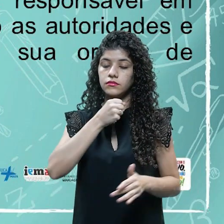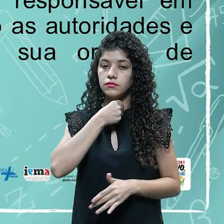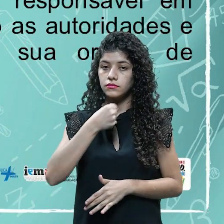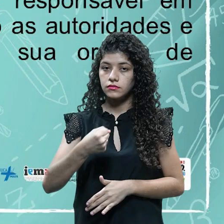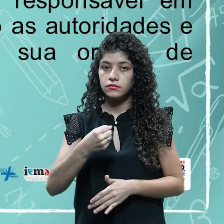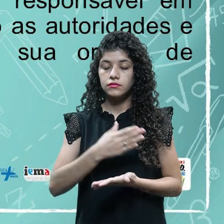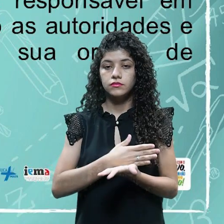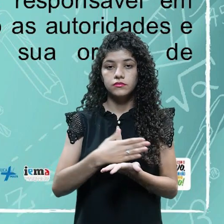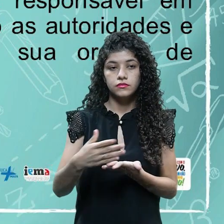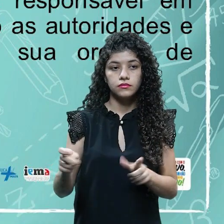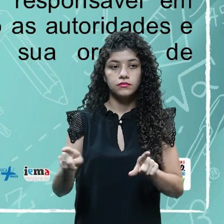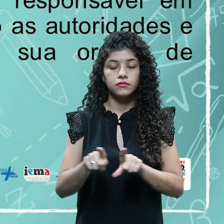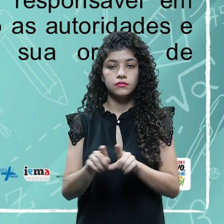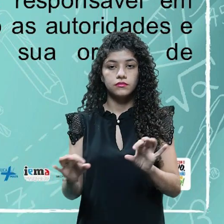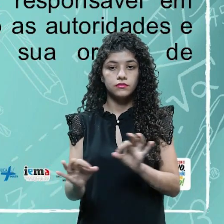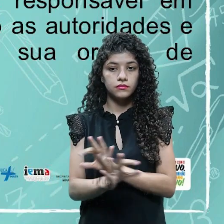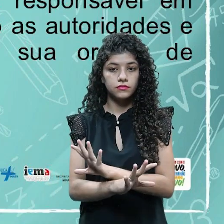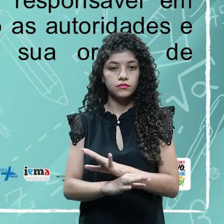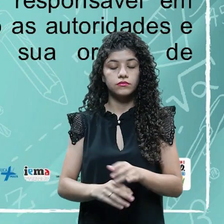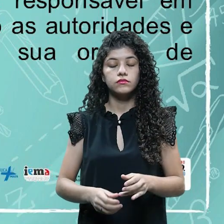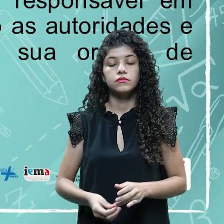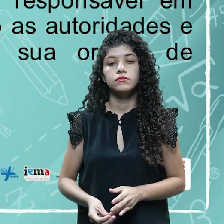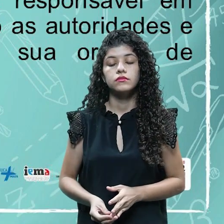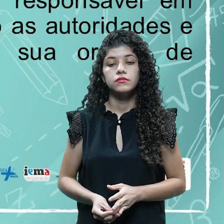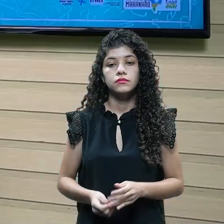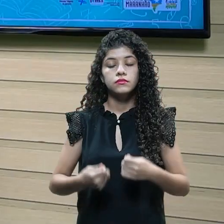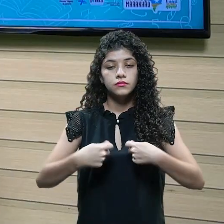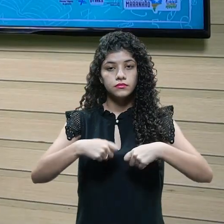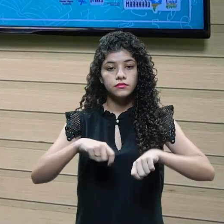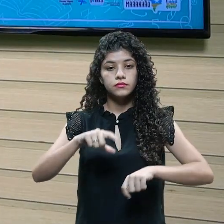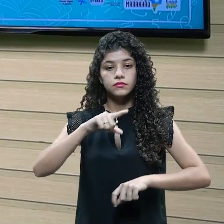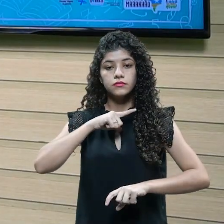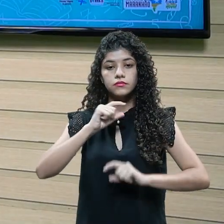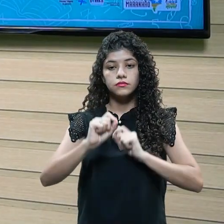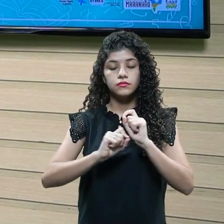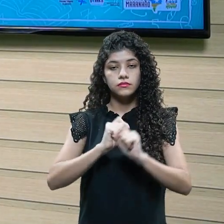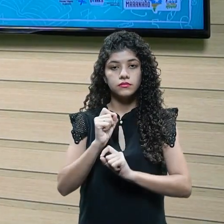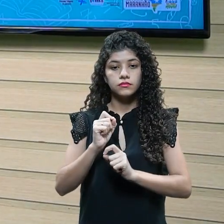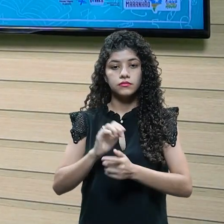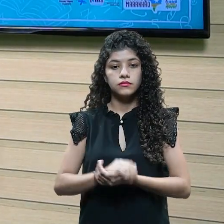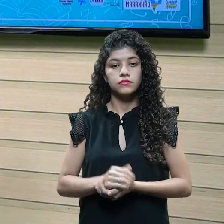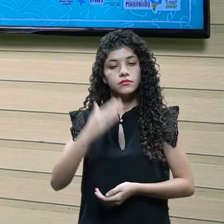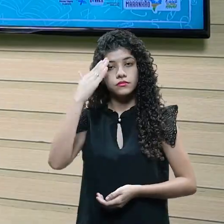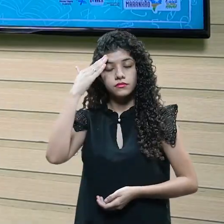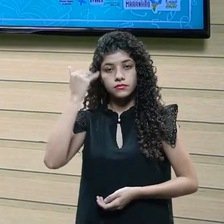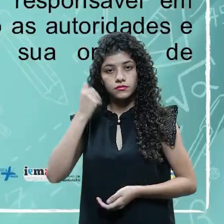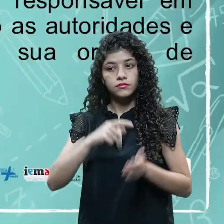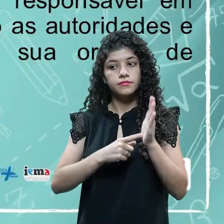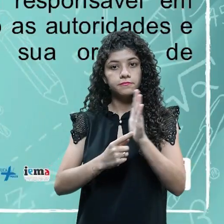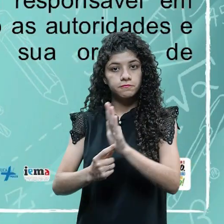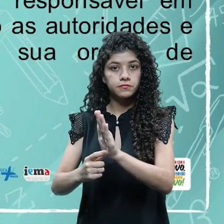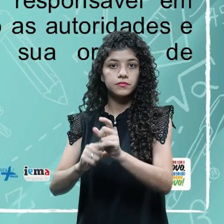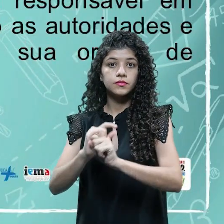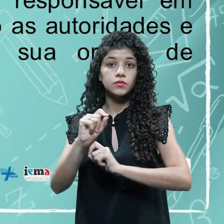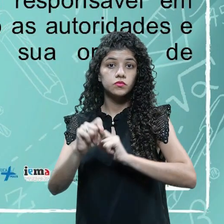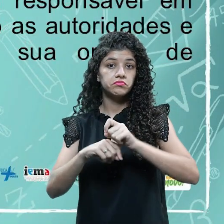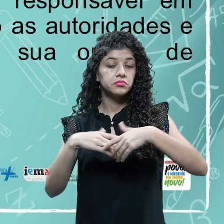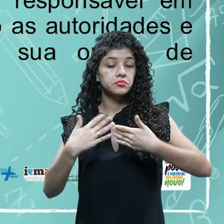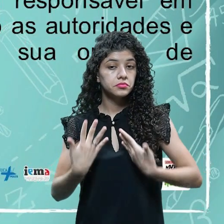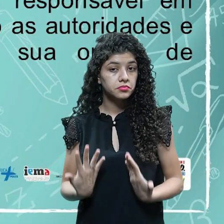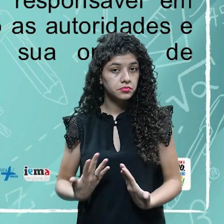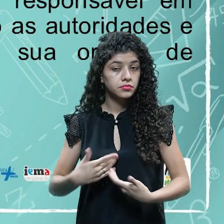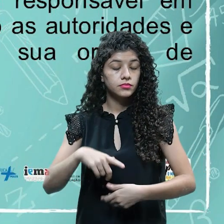Tanto no início como no final. Então, ele deve estar ciente do que ele vai apresentar, né? Ele